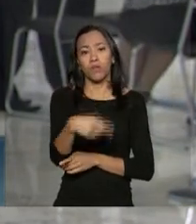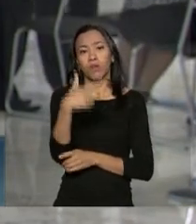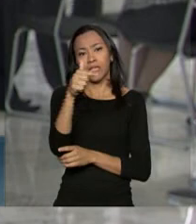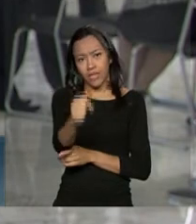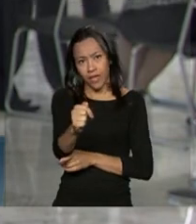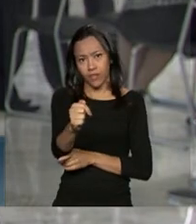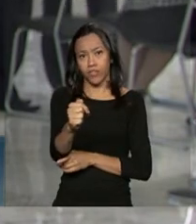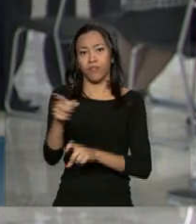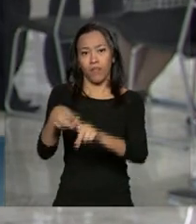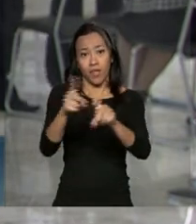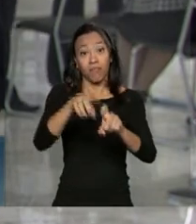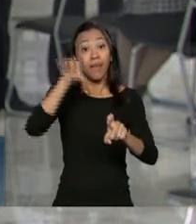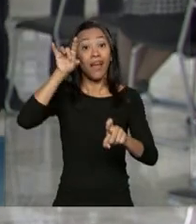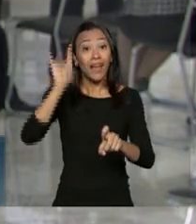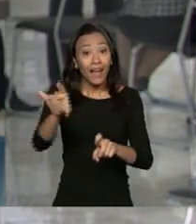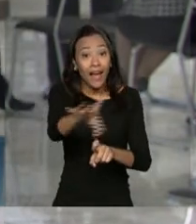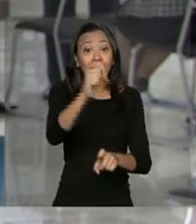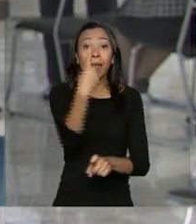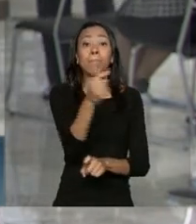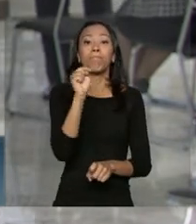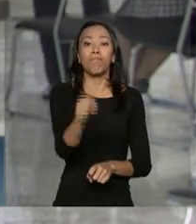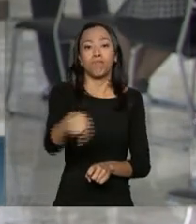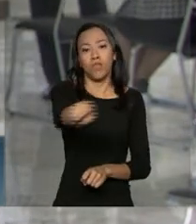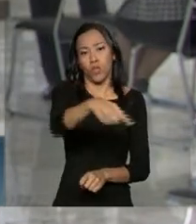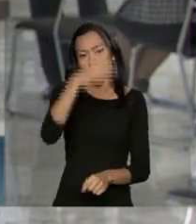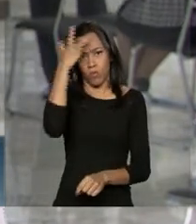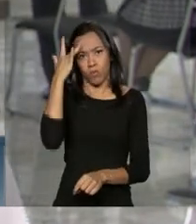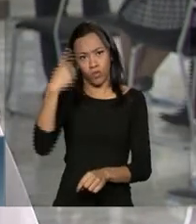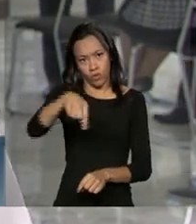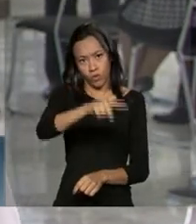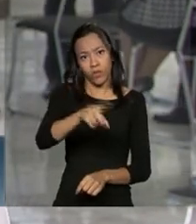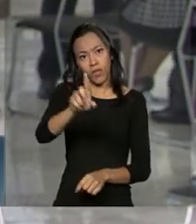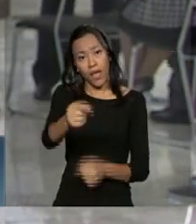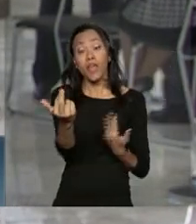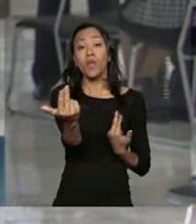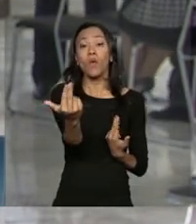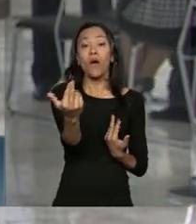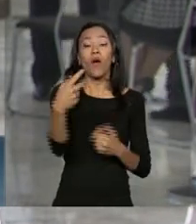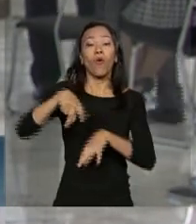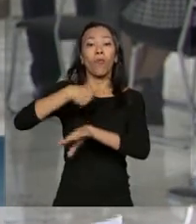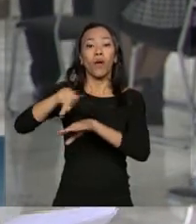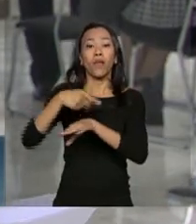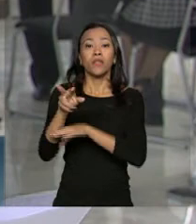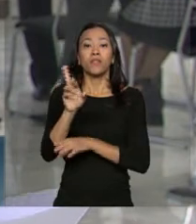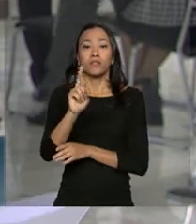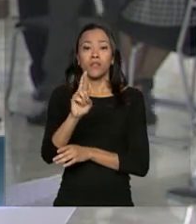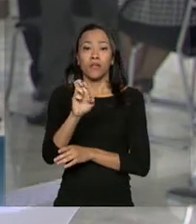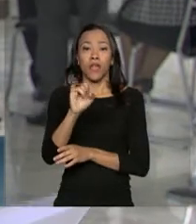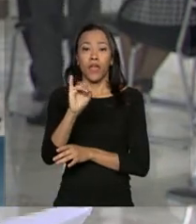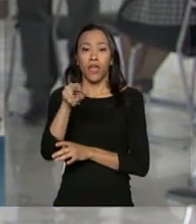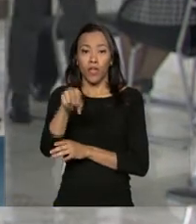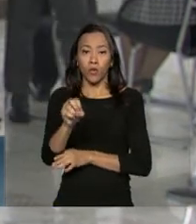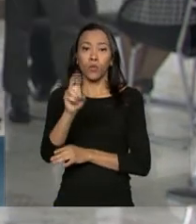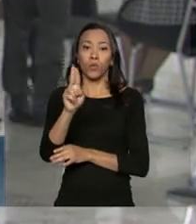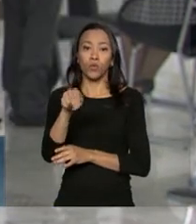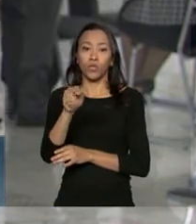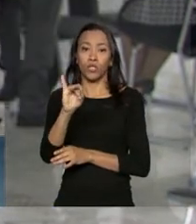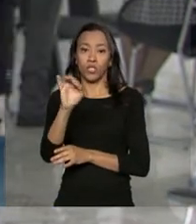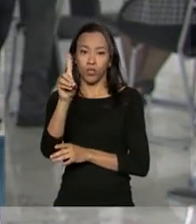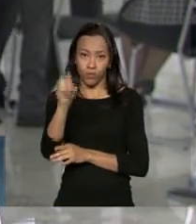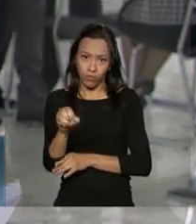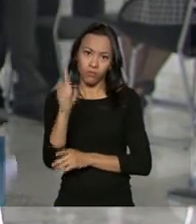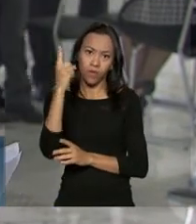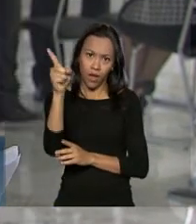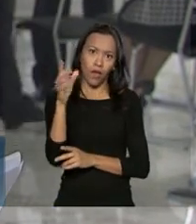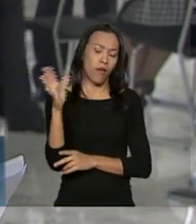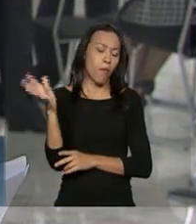habitantes. Para se ter uma ideia, esse é o mesmo número de médicos do Reino Unido, que, depois do Brasil, tem o maior sistema